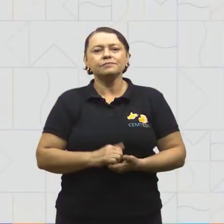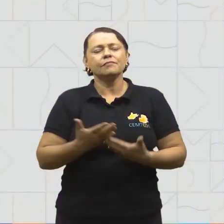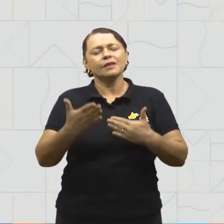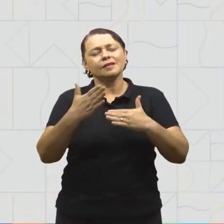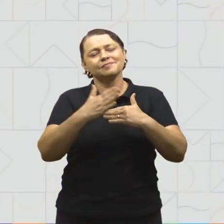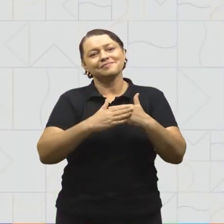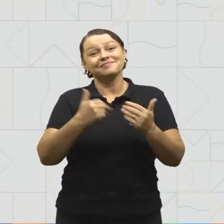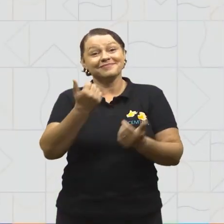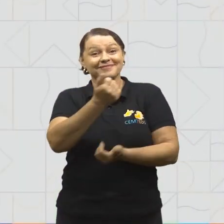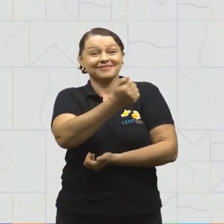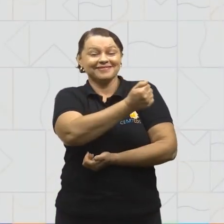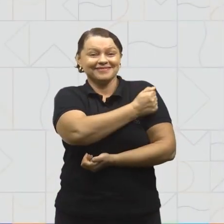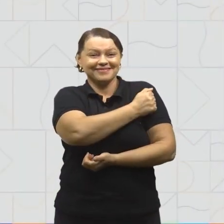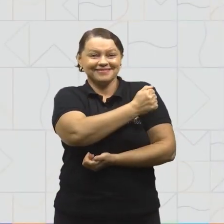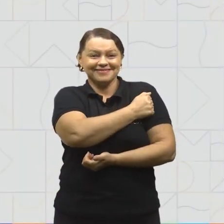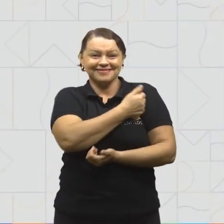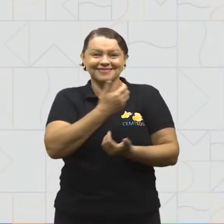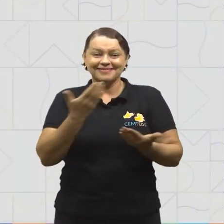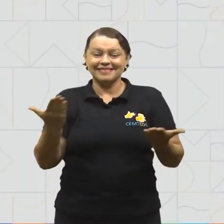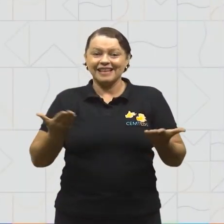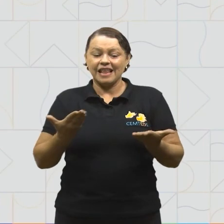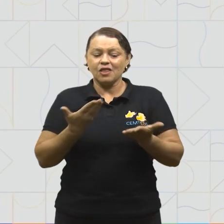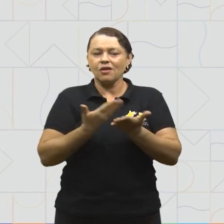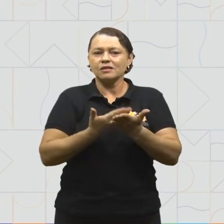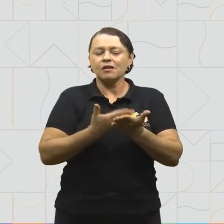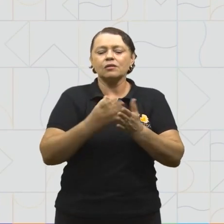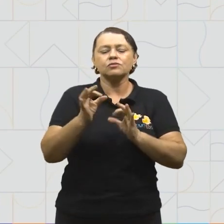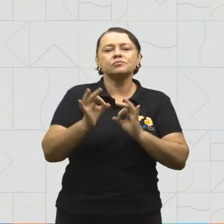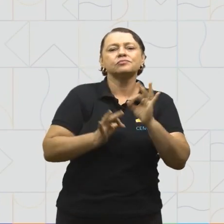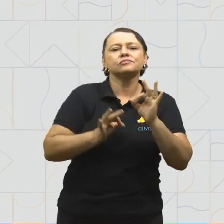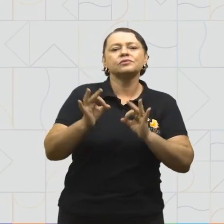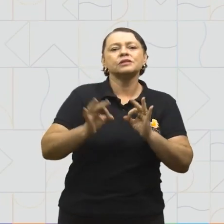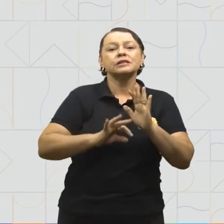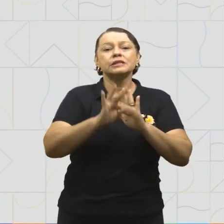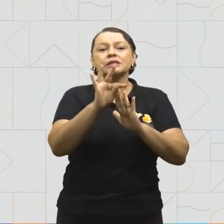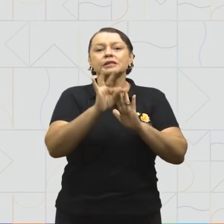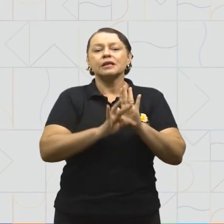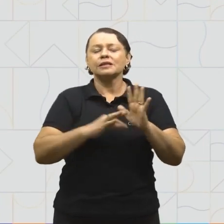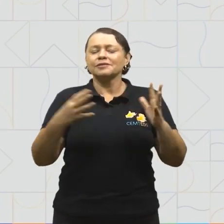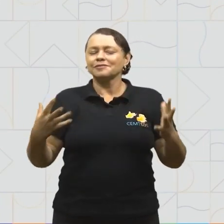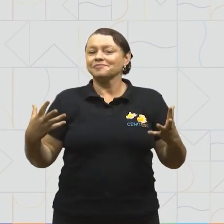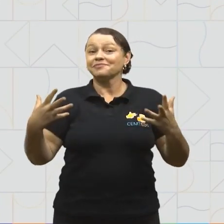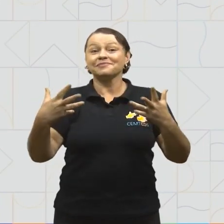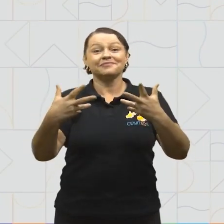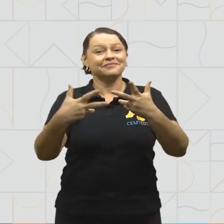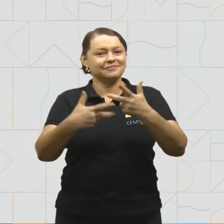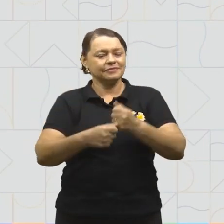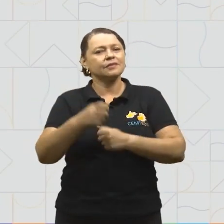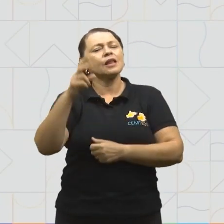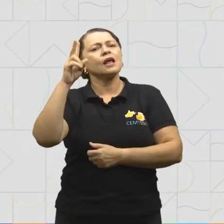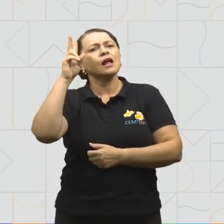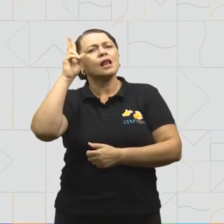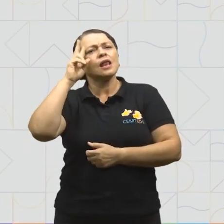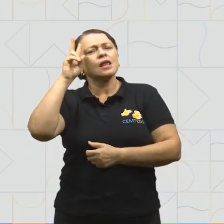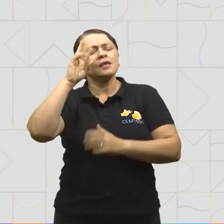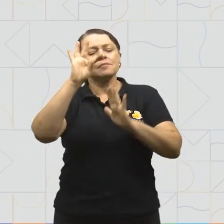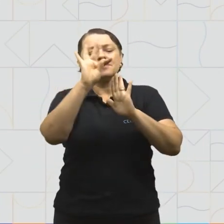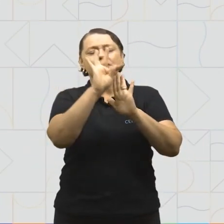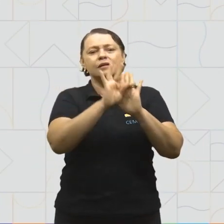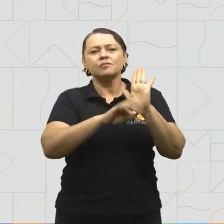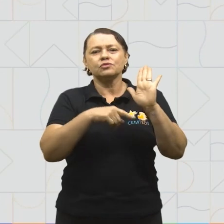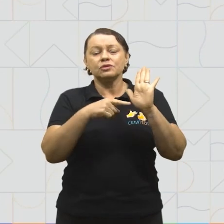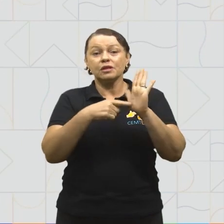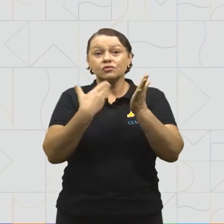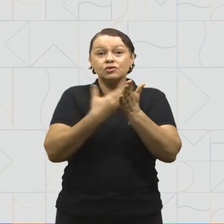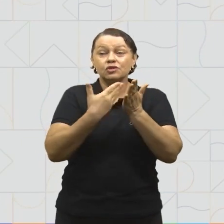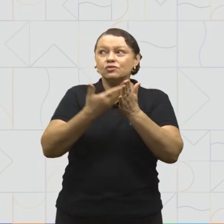Querido estudante, nossa aula sobre organização de textos foi incrível. Relembramos textos que